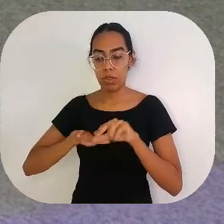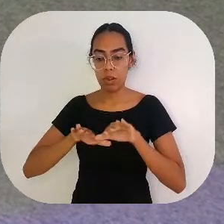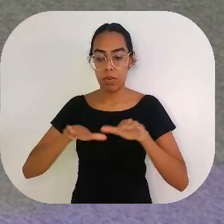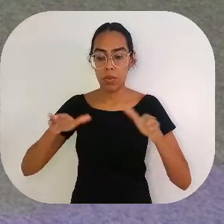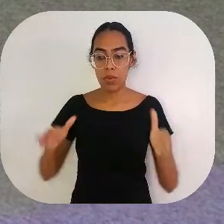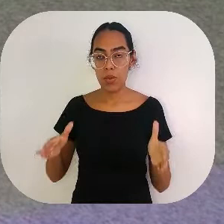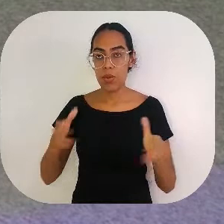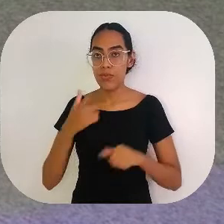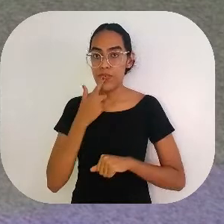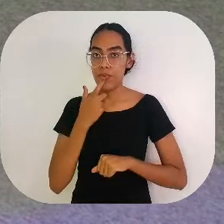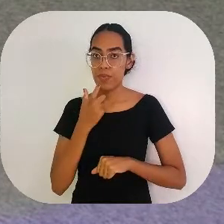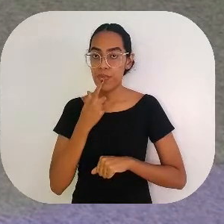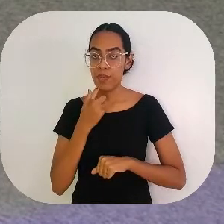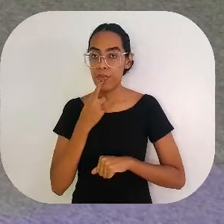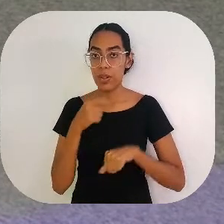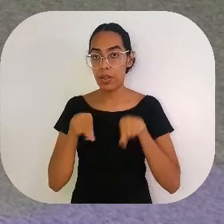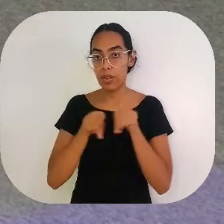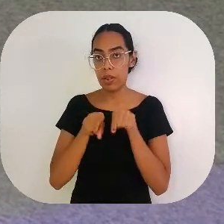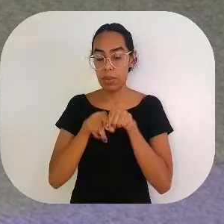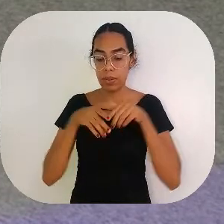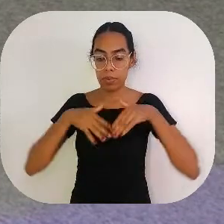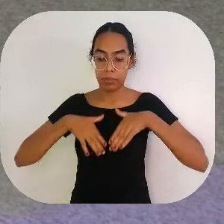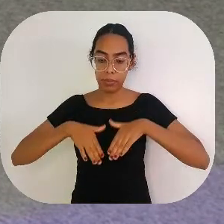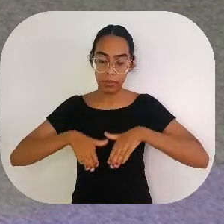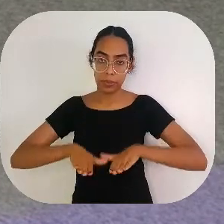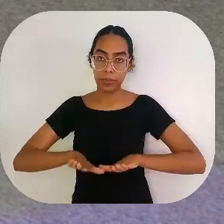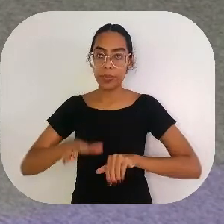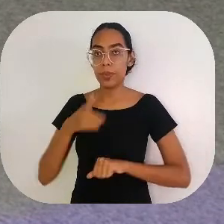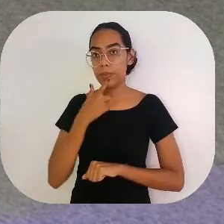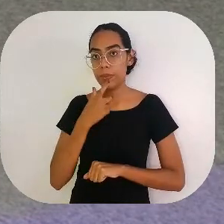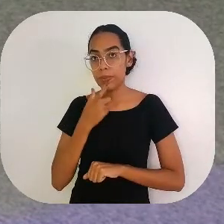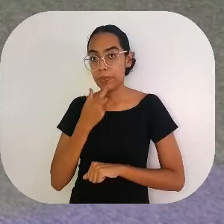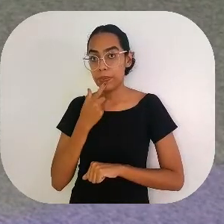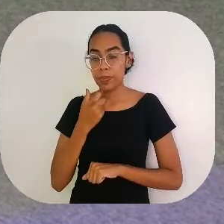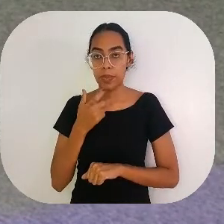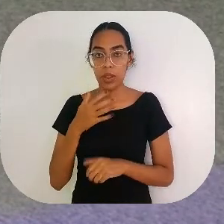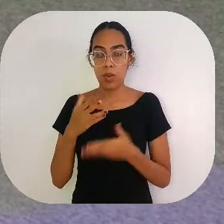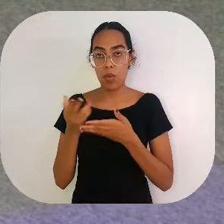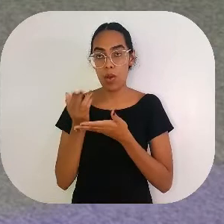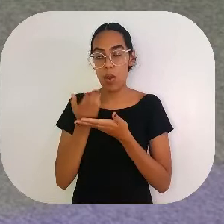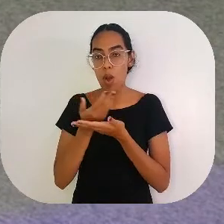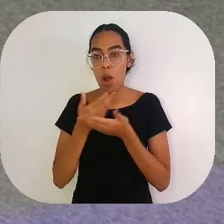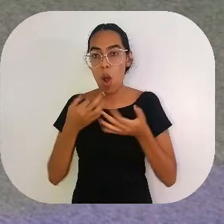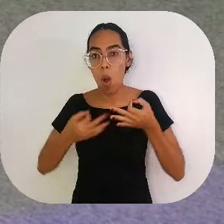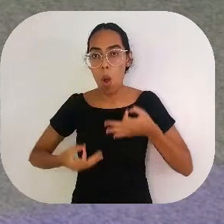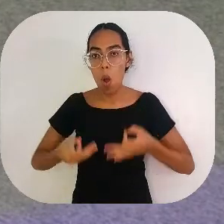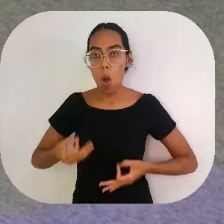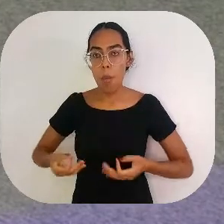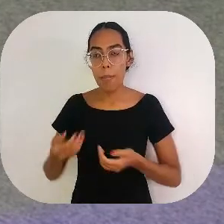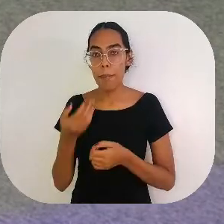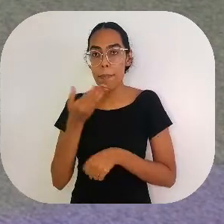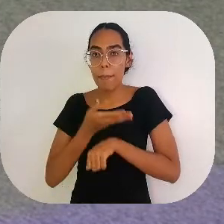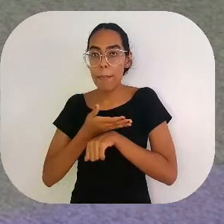poltrona vermelha. Estou também com um vestido longo vermelho com alguns detalhes brancos.